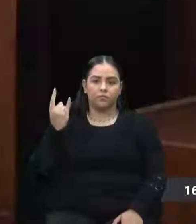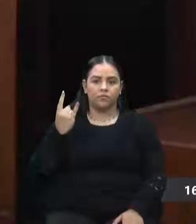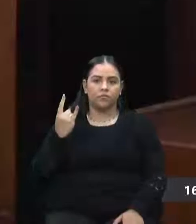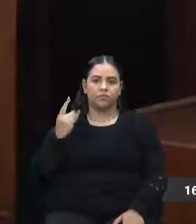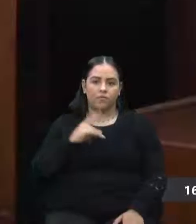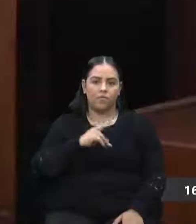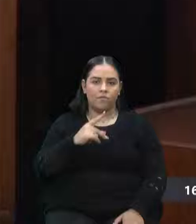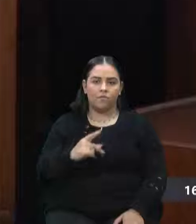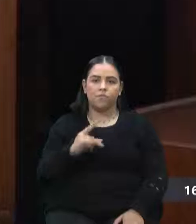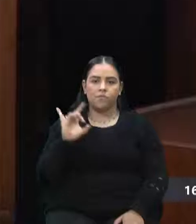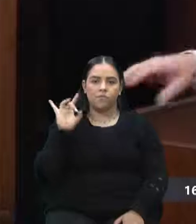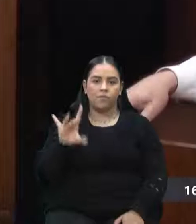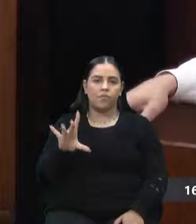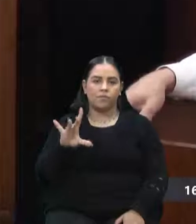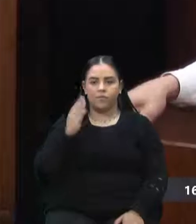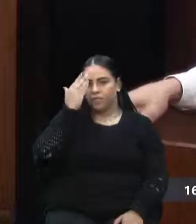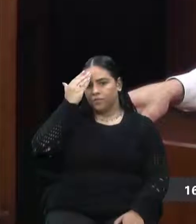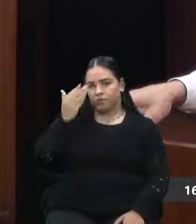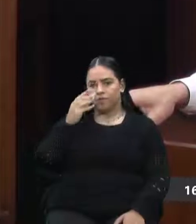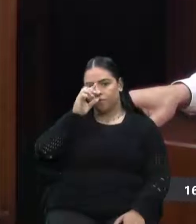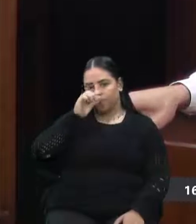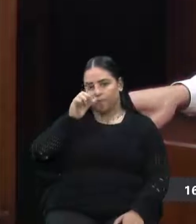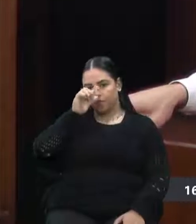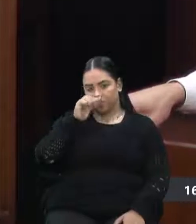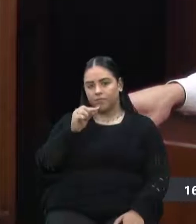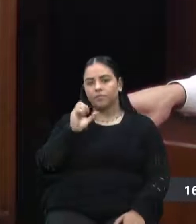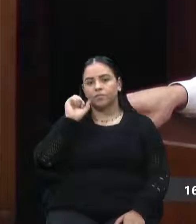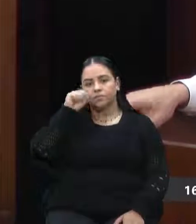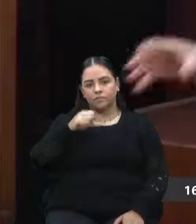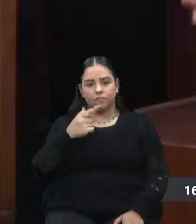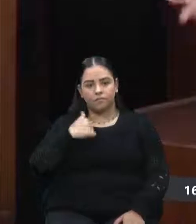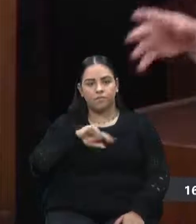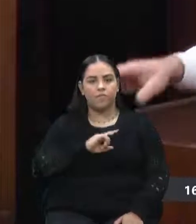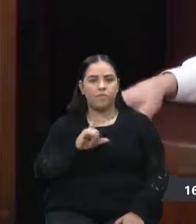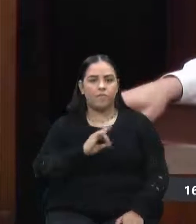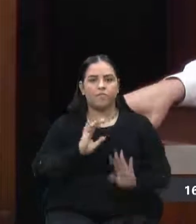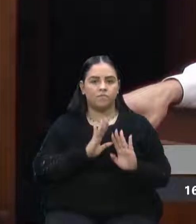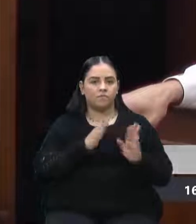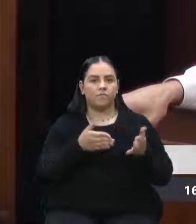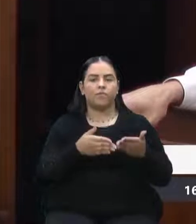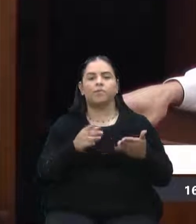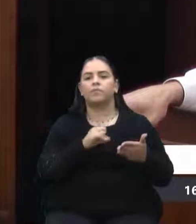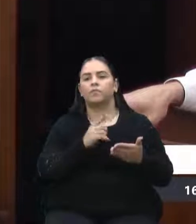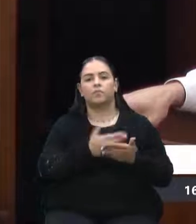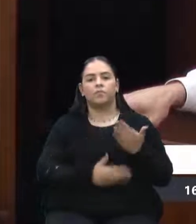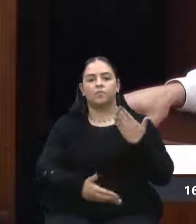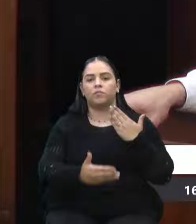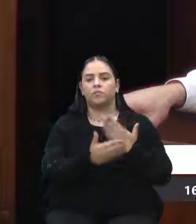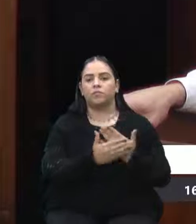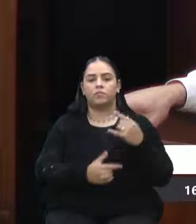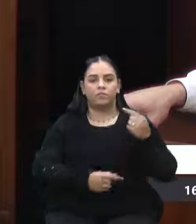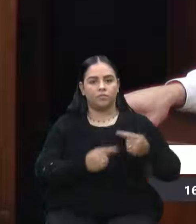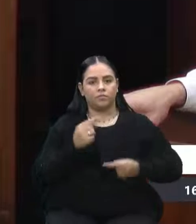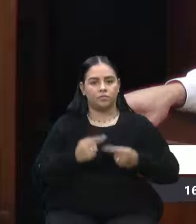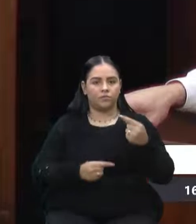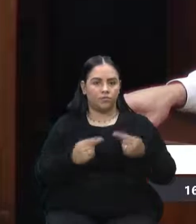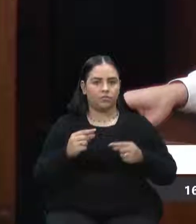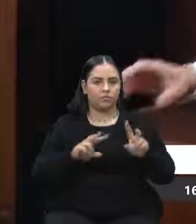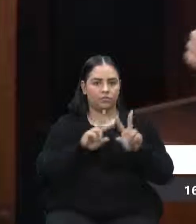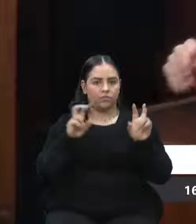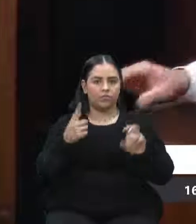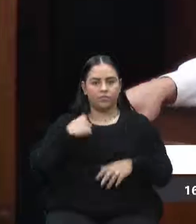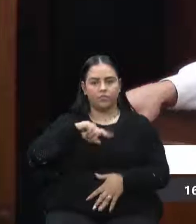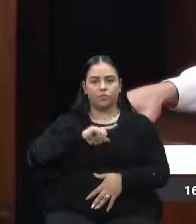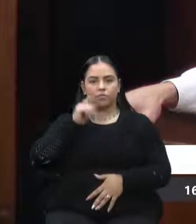Não, muito obrigado, vereador Fantinão. Justamente isso. Nós temos a comissão, temos a Frente, né? Para discutir esse assunto é para que a gente consiga